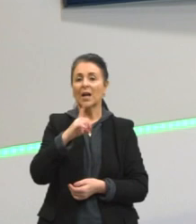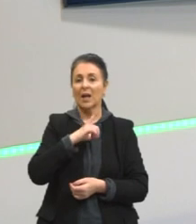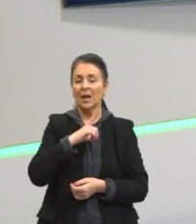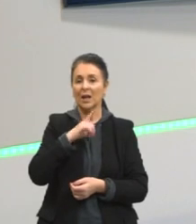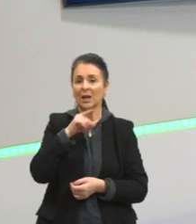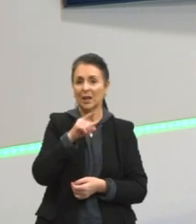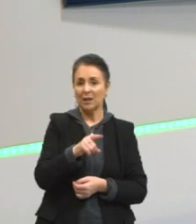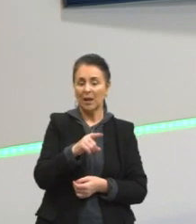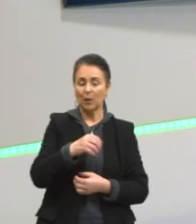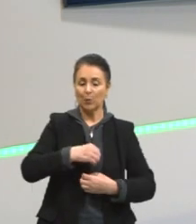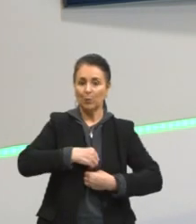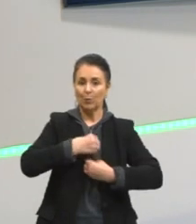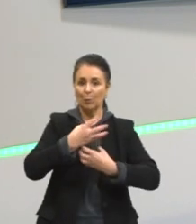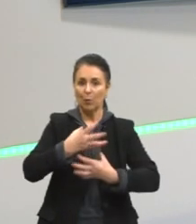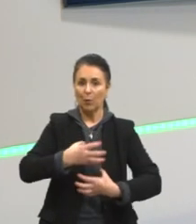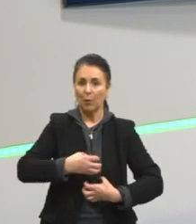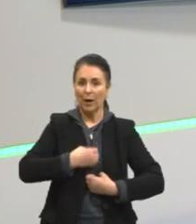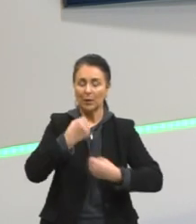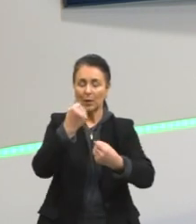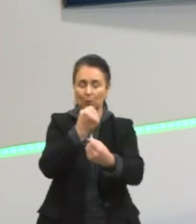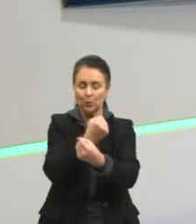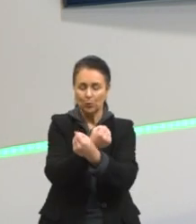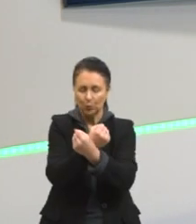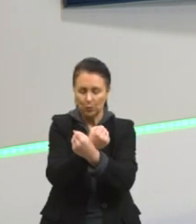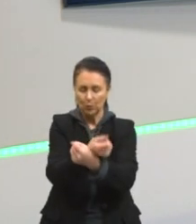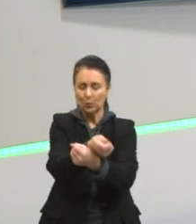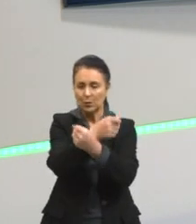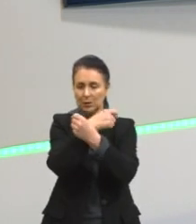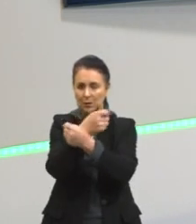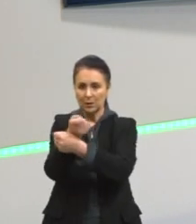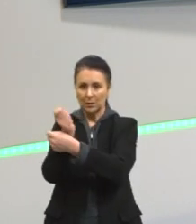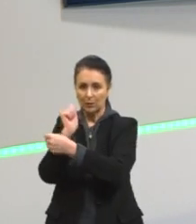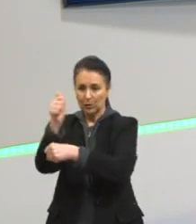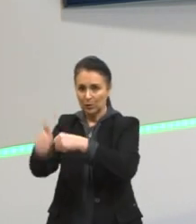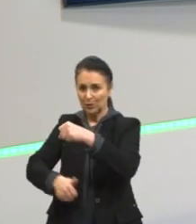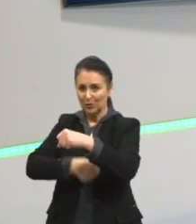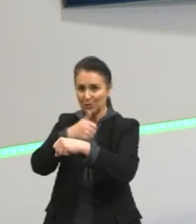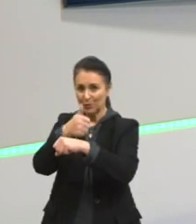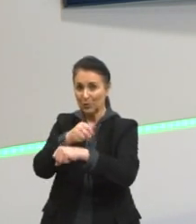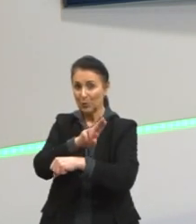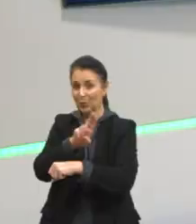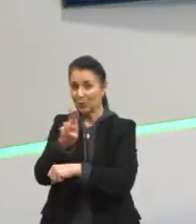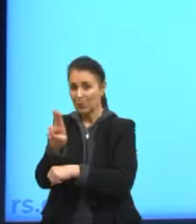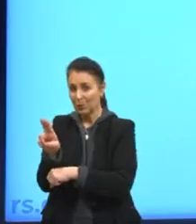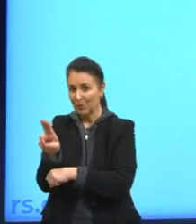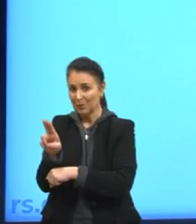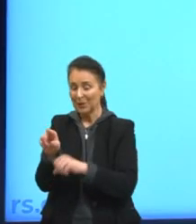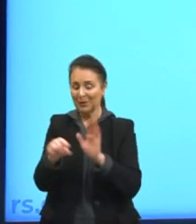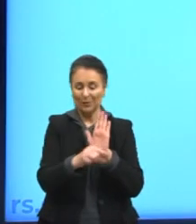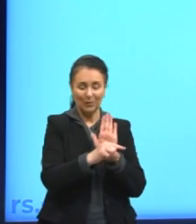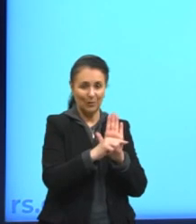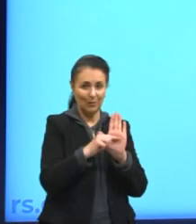poeta dos escravos, então, ali para substituir o nome deste autor.